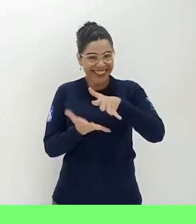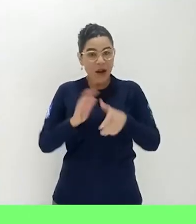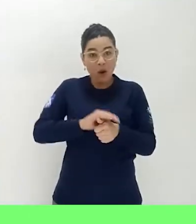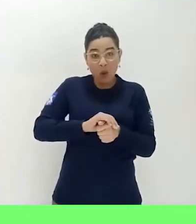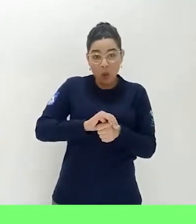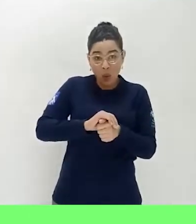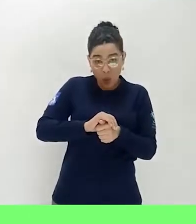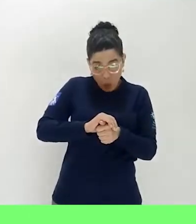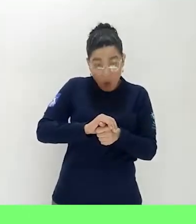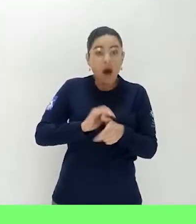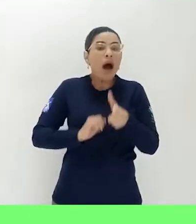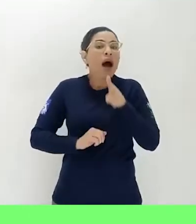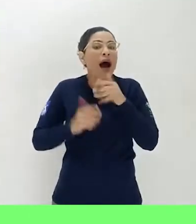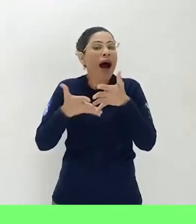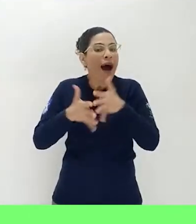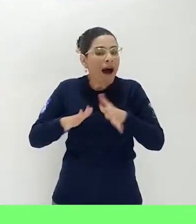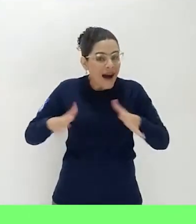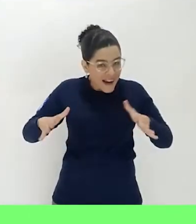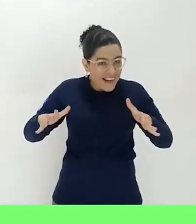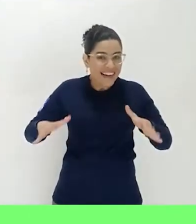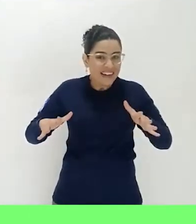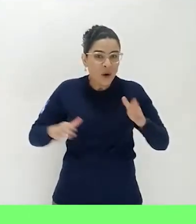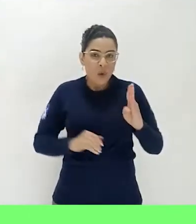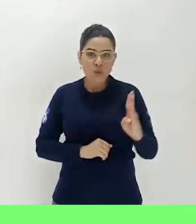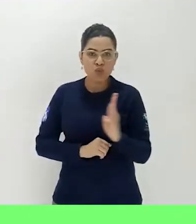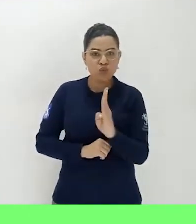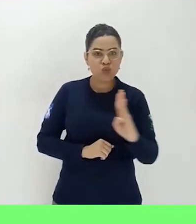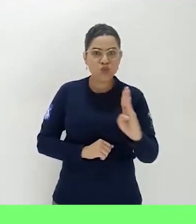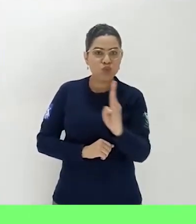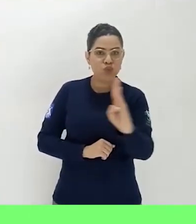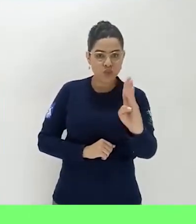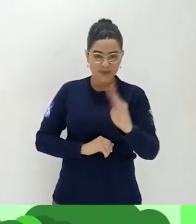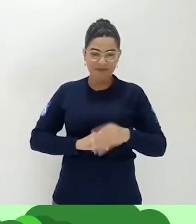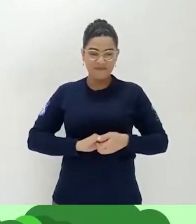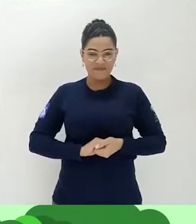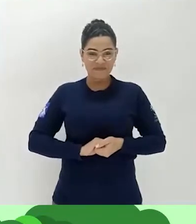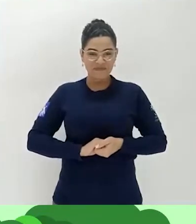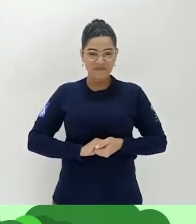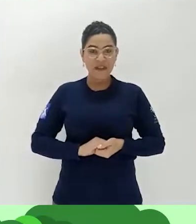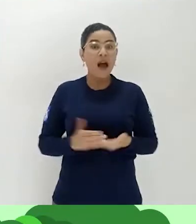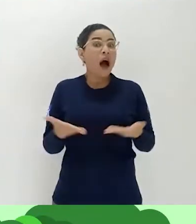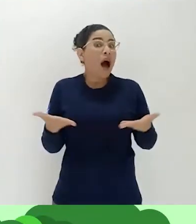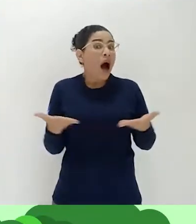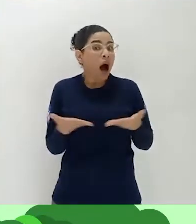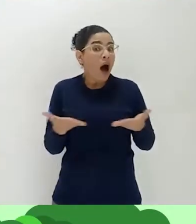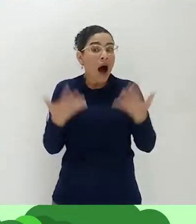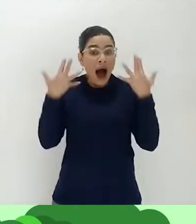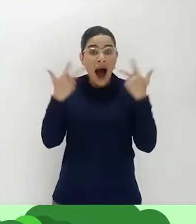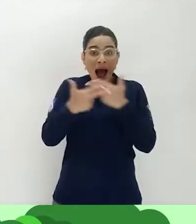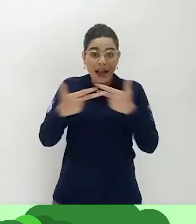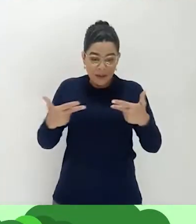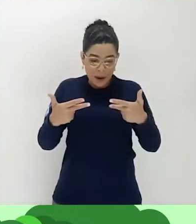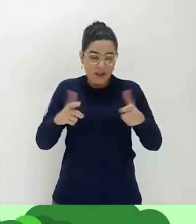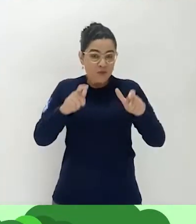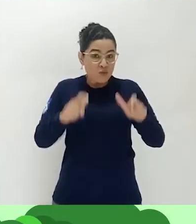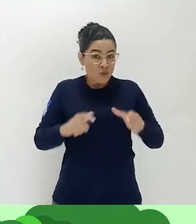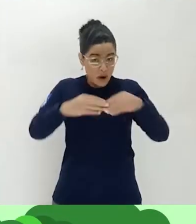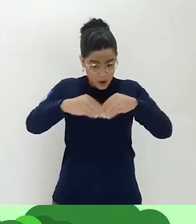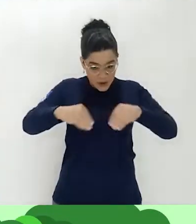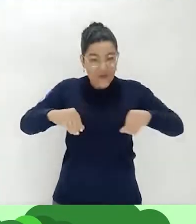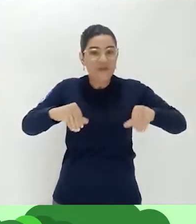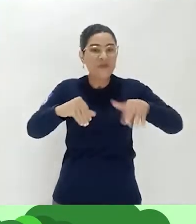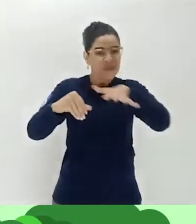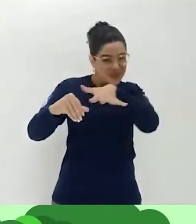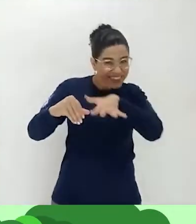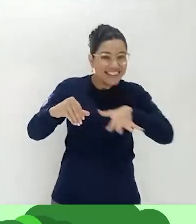tartaruga marinha, o tubarão. Agora, os animais terrestres são aqueles que